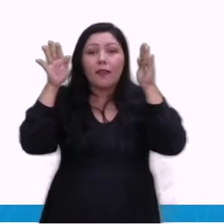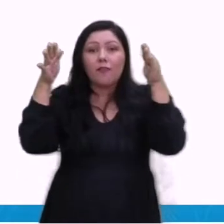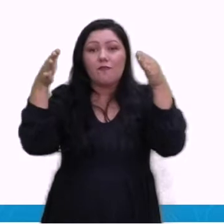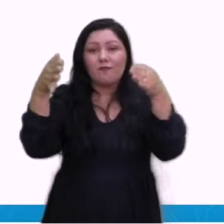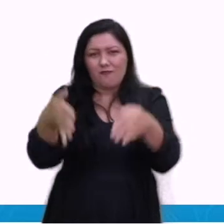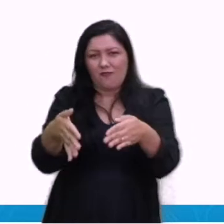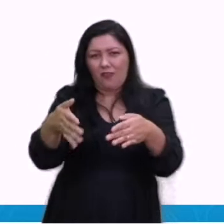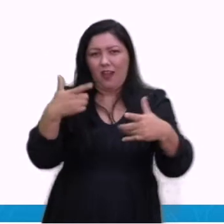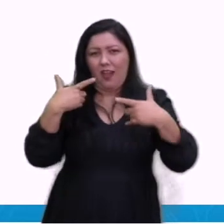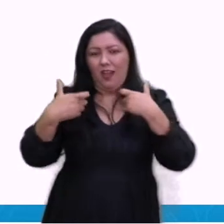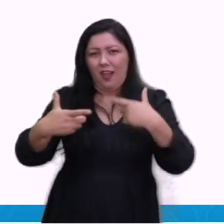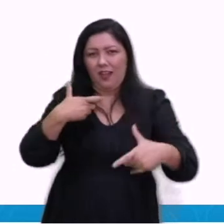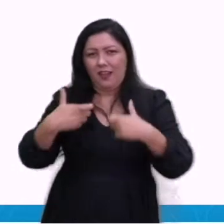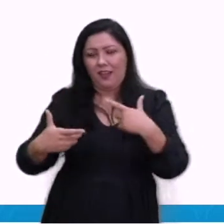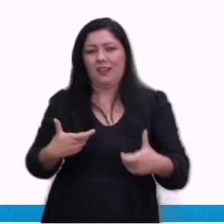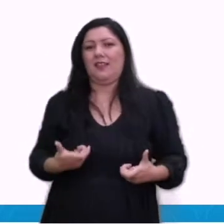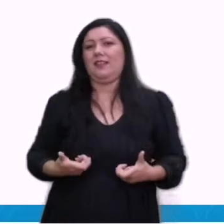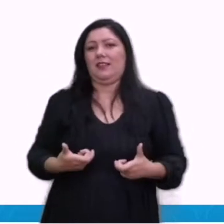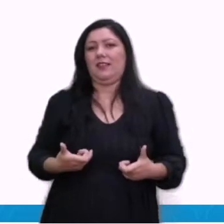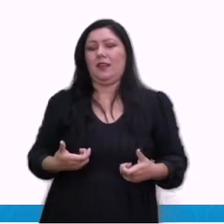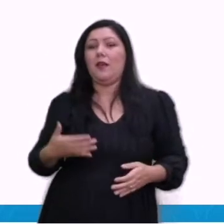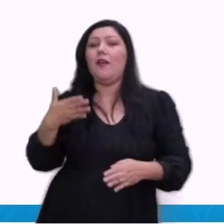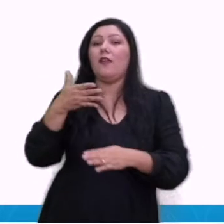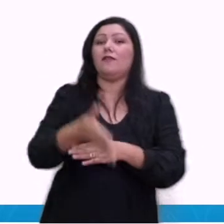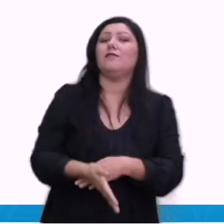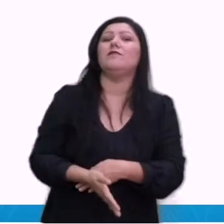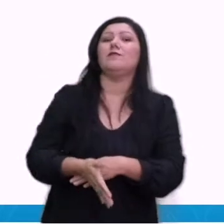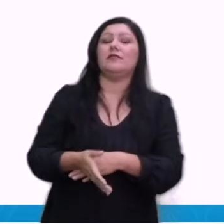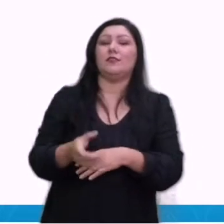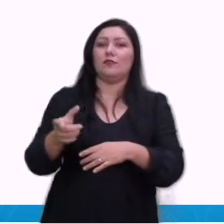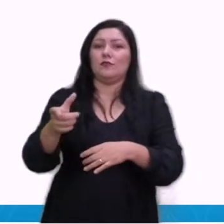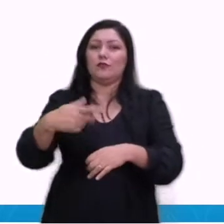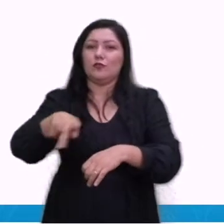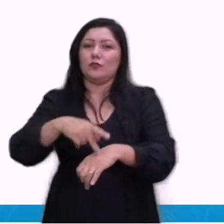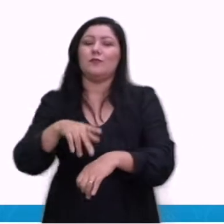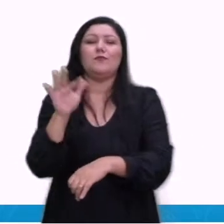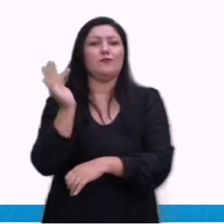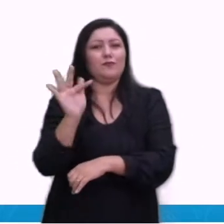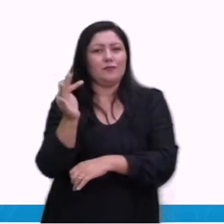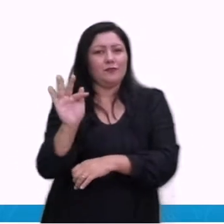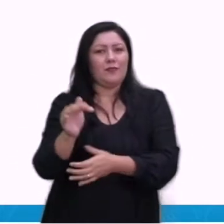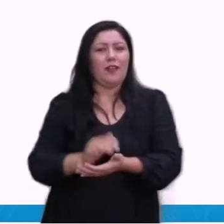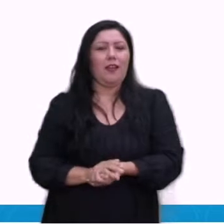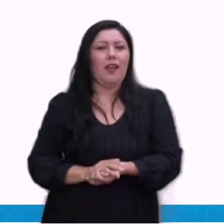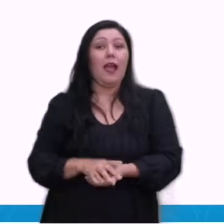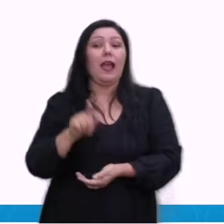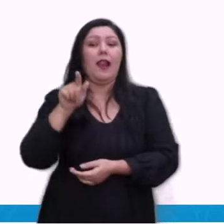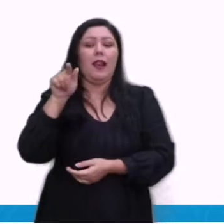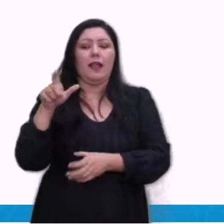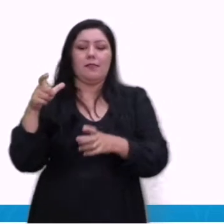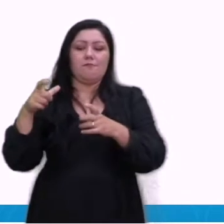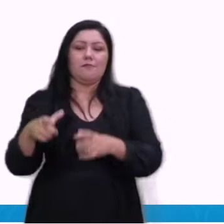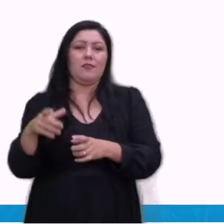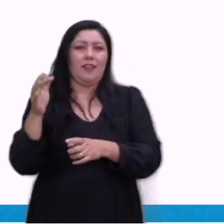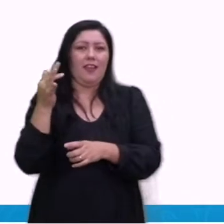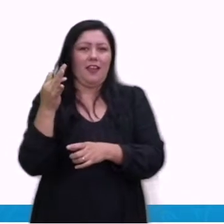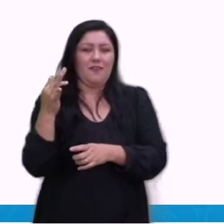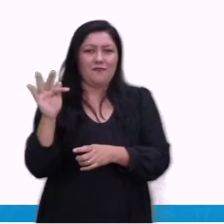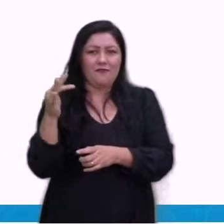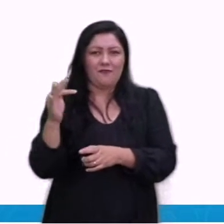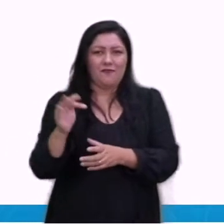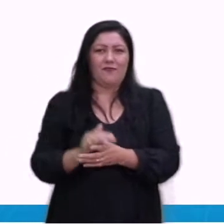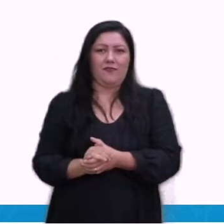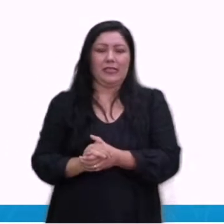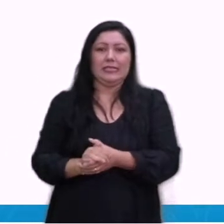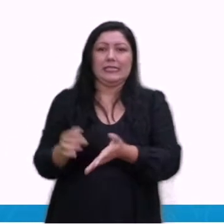guerra para invadir a França até dominá-lo. A França assina o armistício